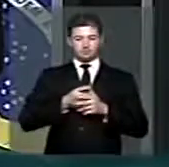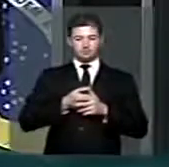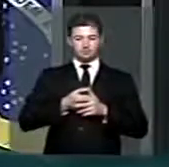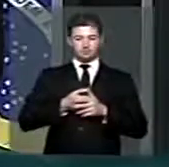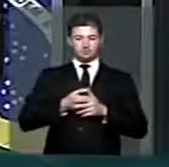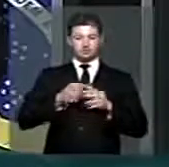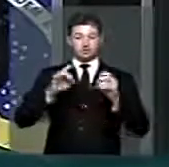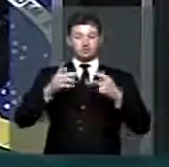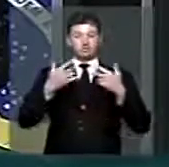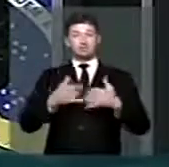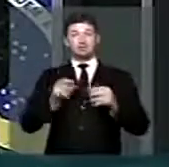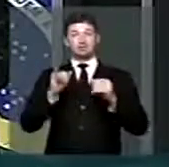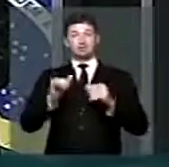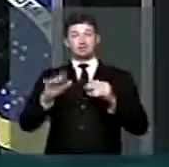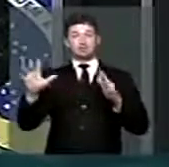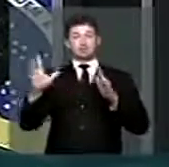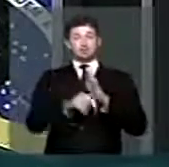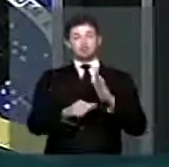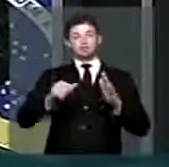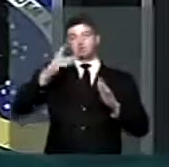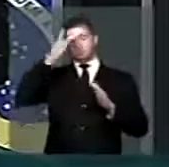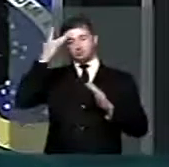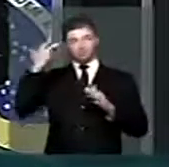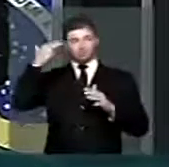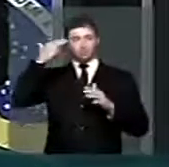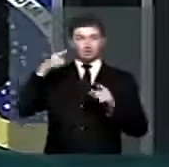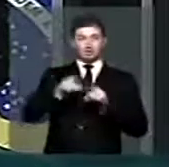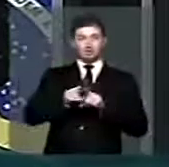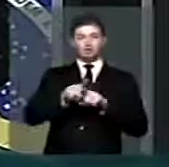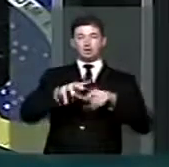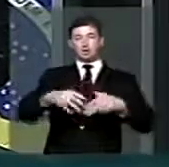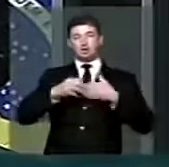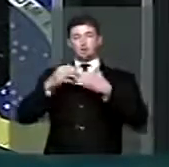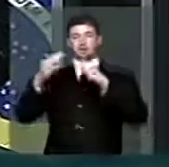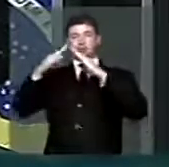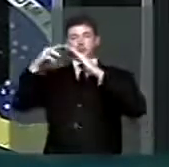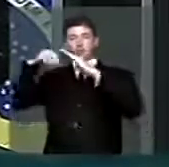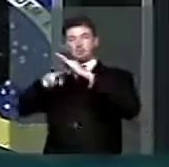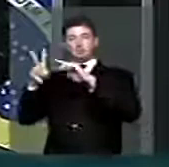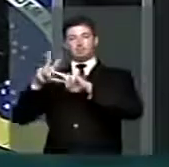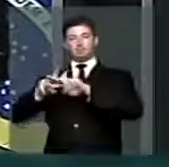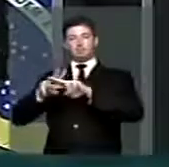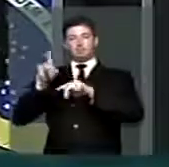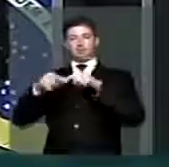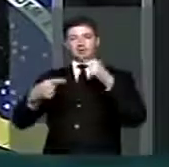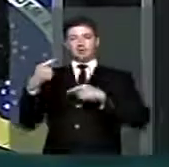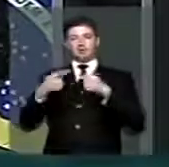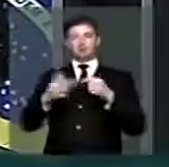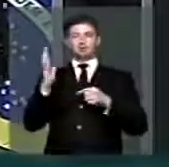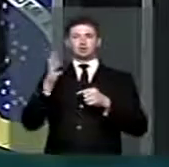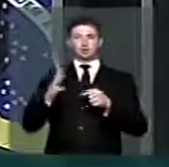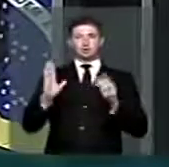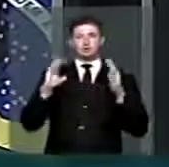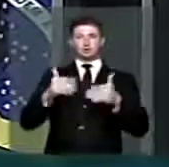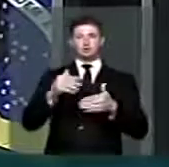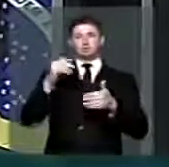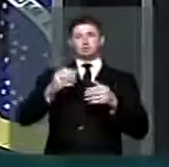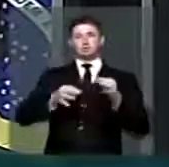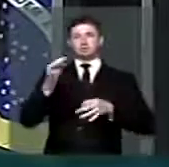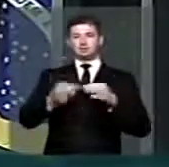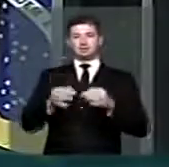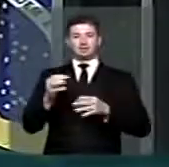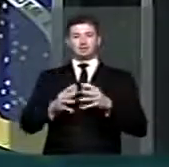qualificadoras nos casos de sequestro e cárcere privado. Esse tema foi amplamente debatido em sede da Comissão de Constituição e